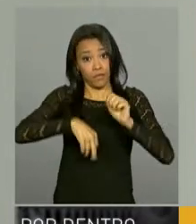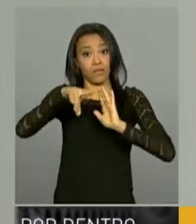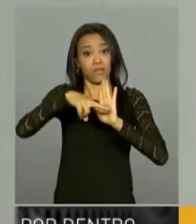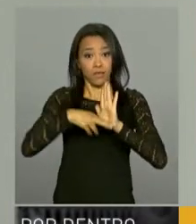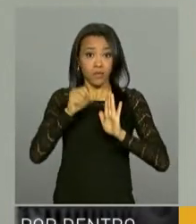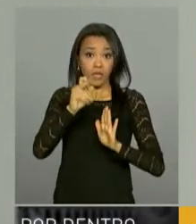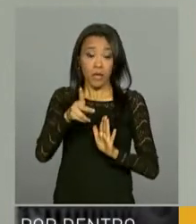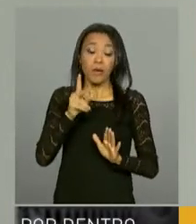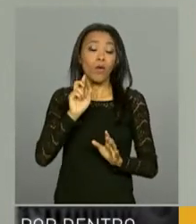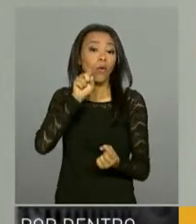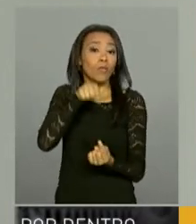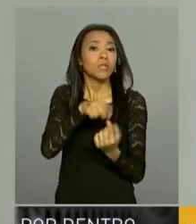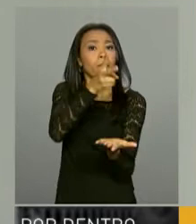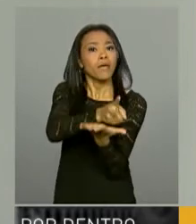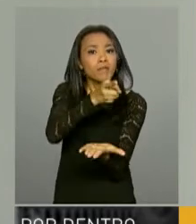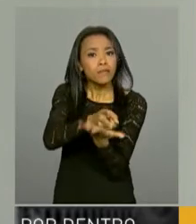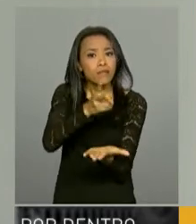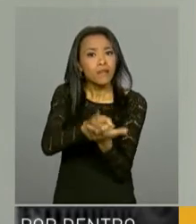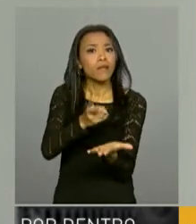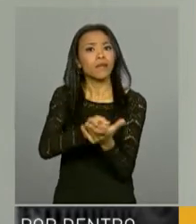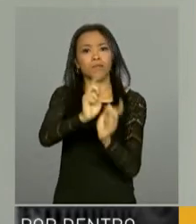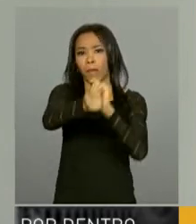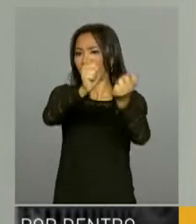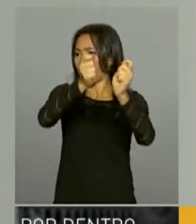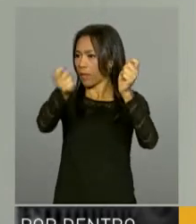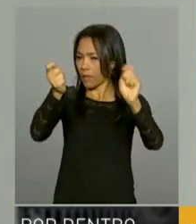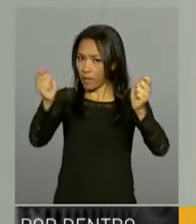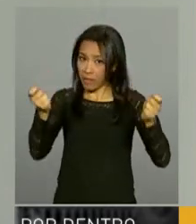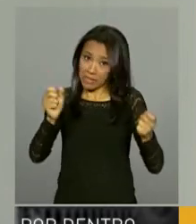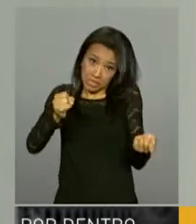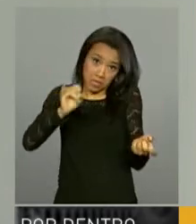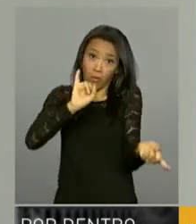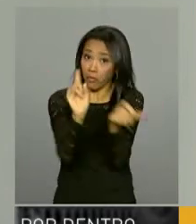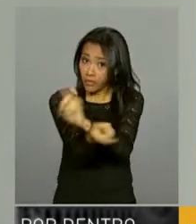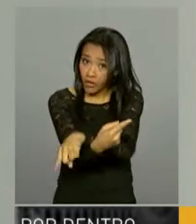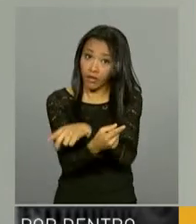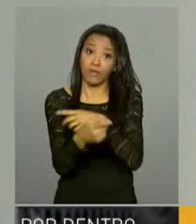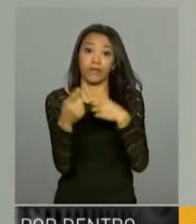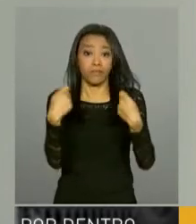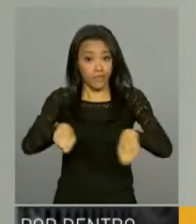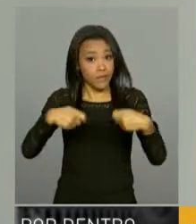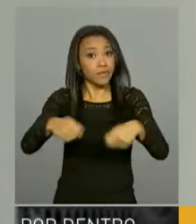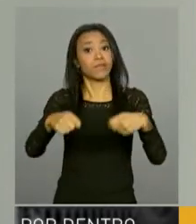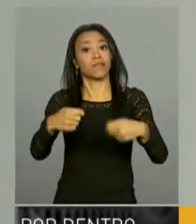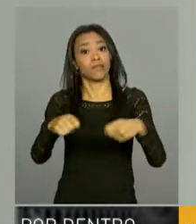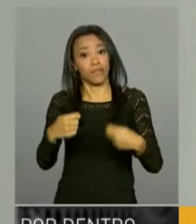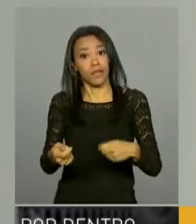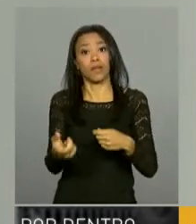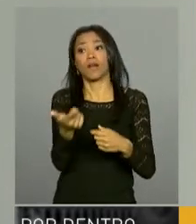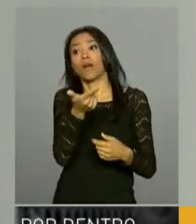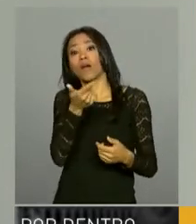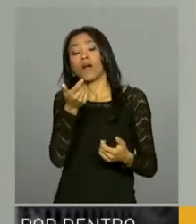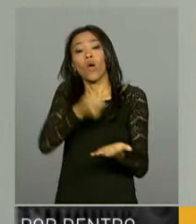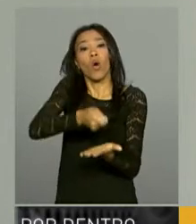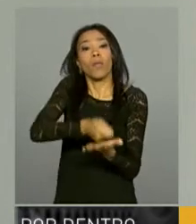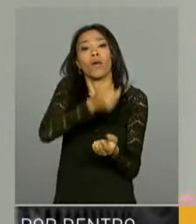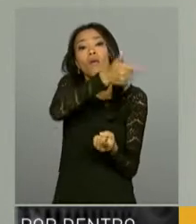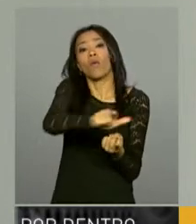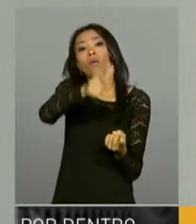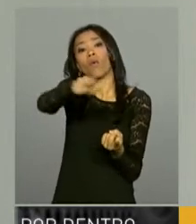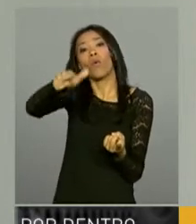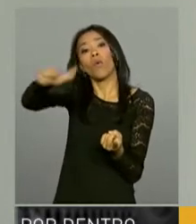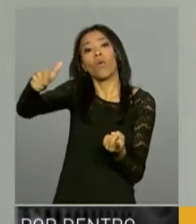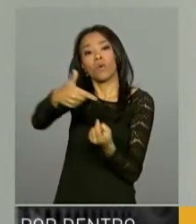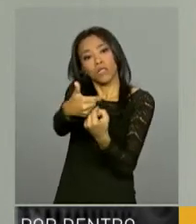justamente para poder manter os benefícios previdenciários. Caso contrário, vai ter que retornar outros tributos, vai ter que se